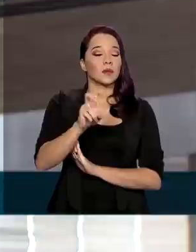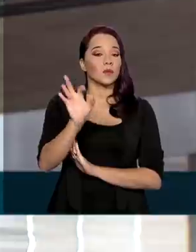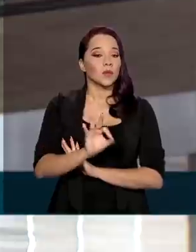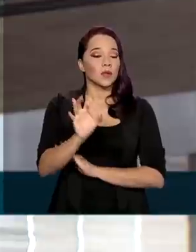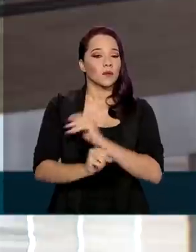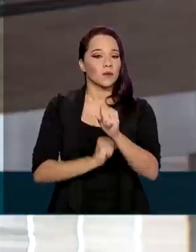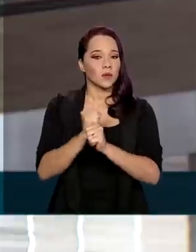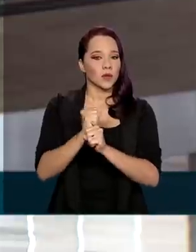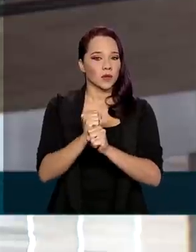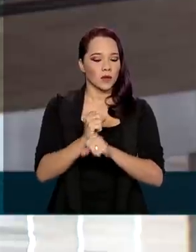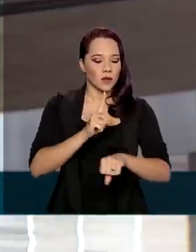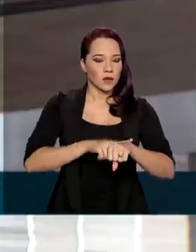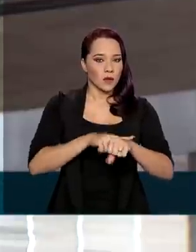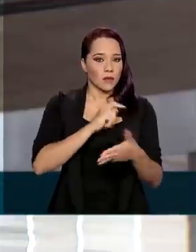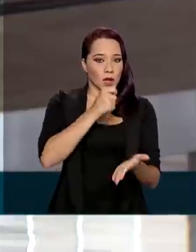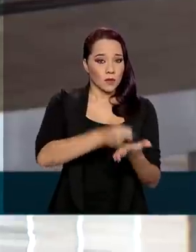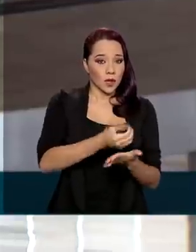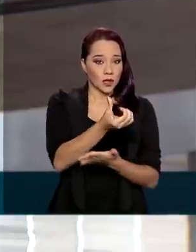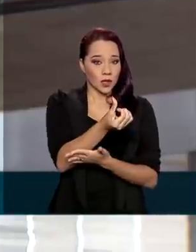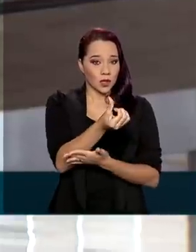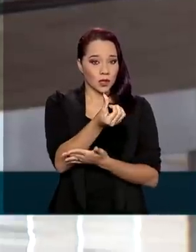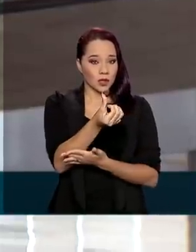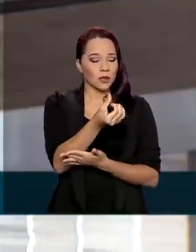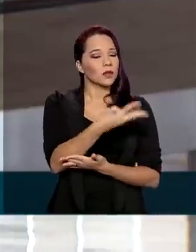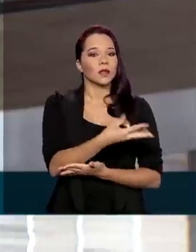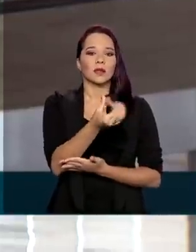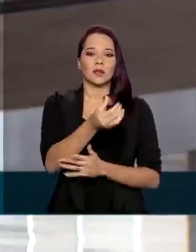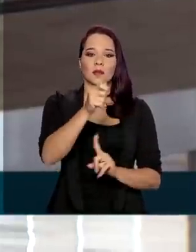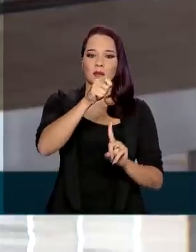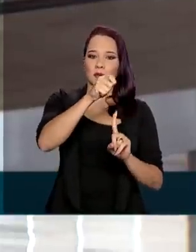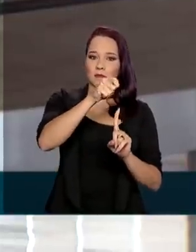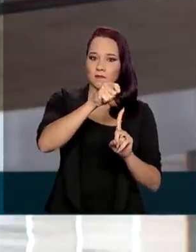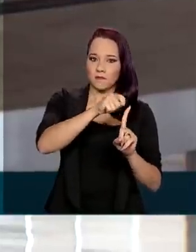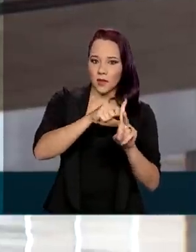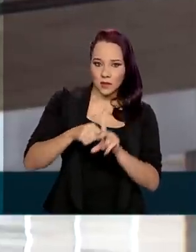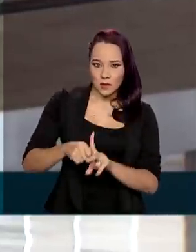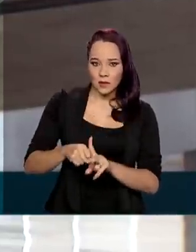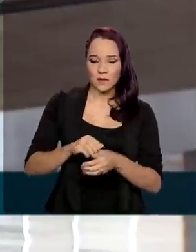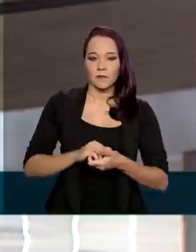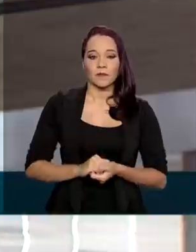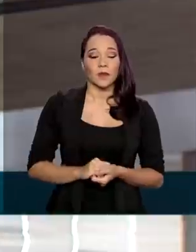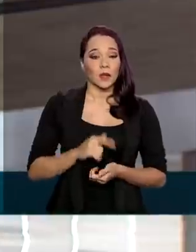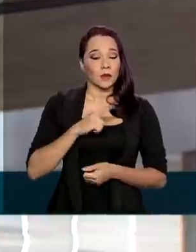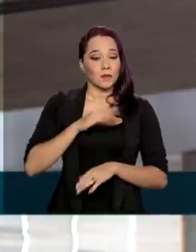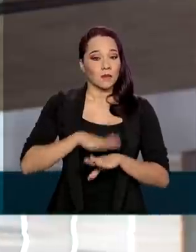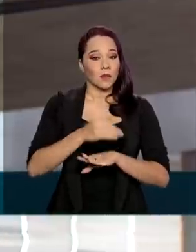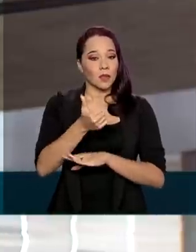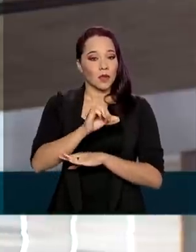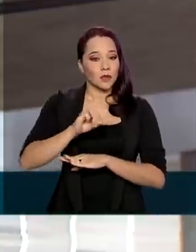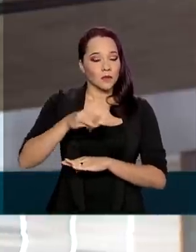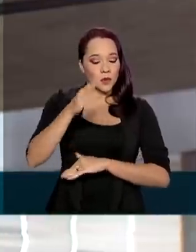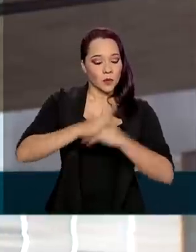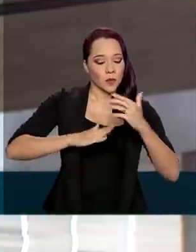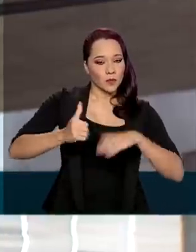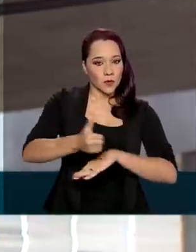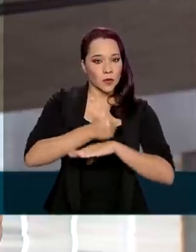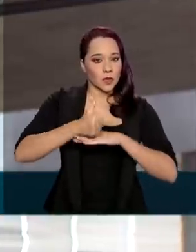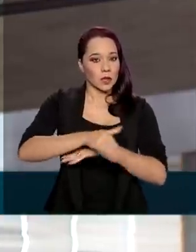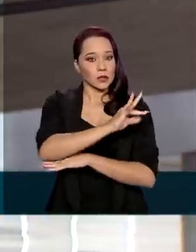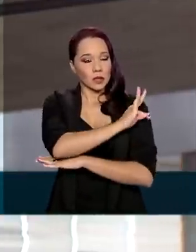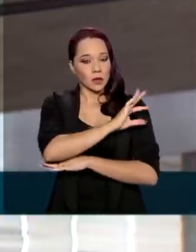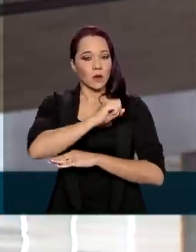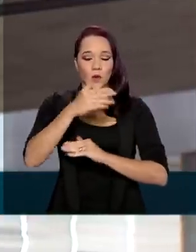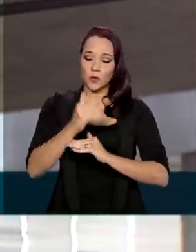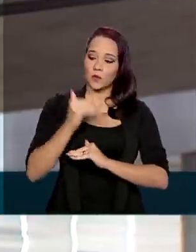e o prazo de pagamento de 36 meses com carência. Cerca de 10 milhões de profissionais com nível técnico e superior